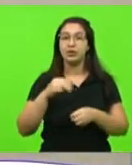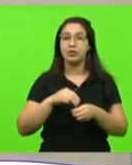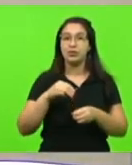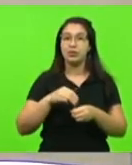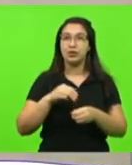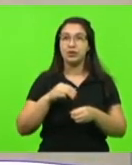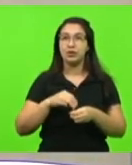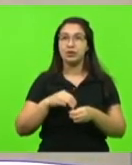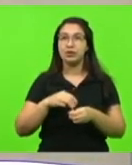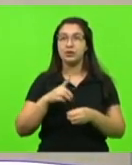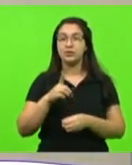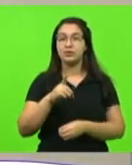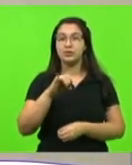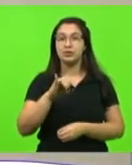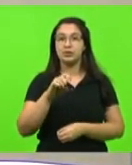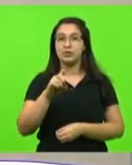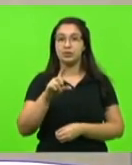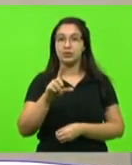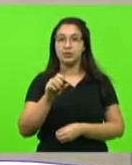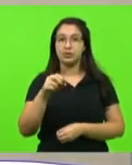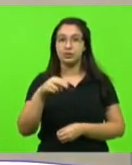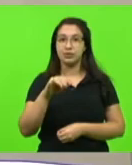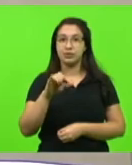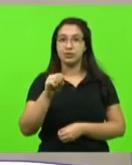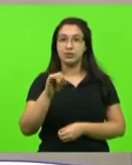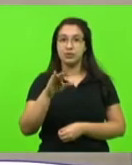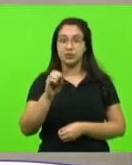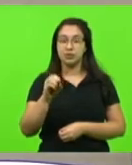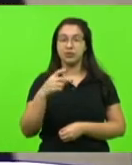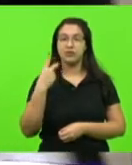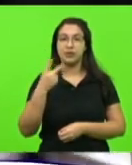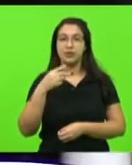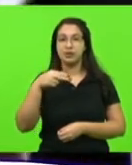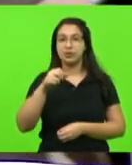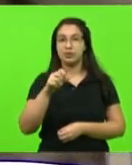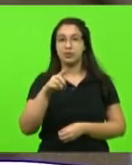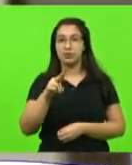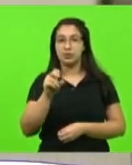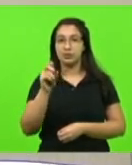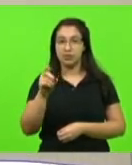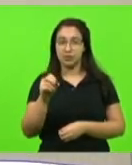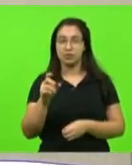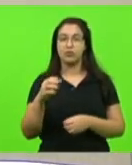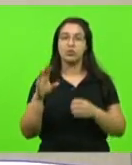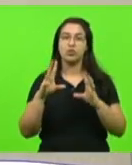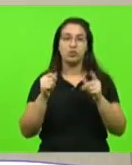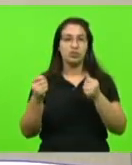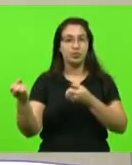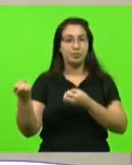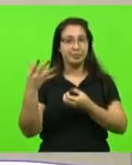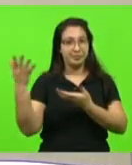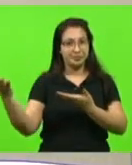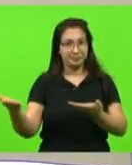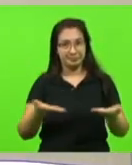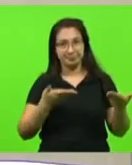Dionísio Serqueira, vereador Joelson, vereador Nando e também o vereador Poleto. Sejam todos bem-vindos. Pelo